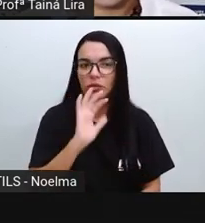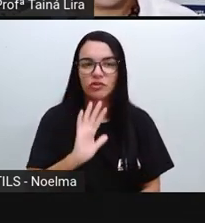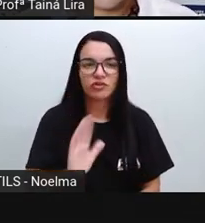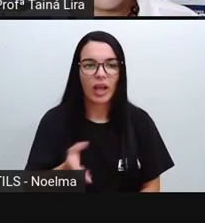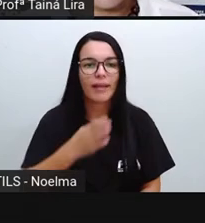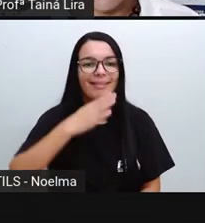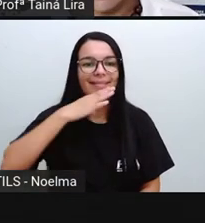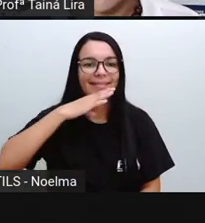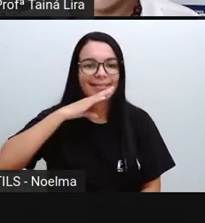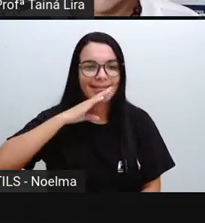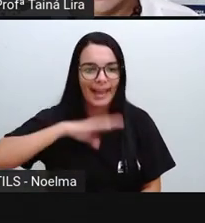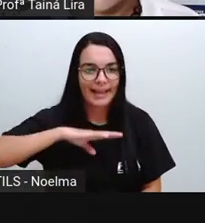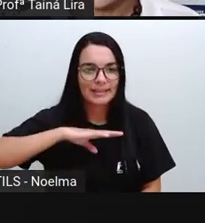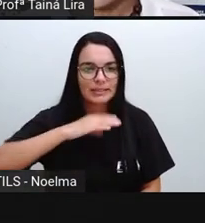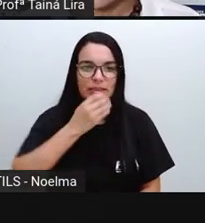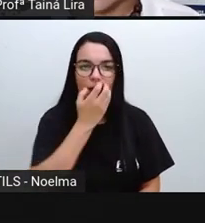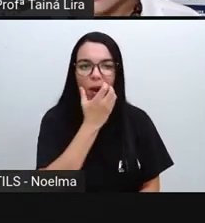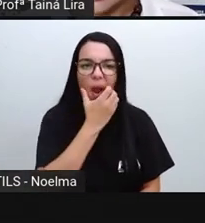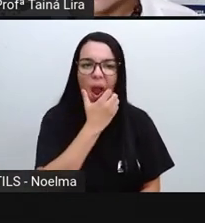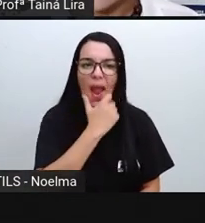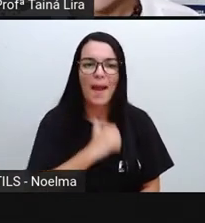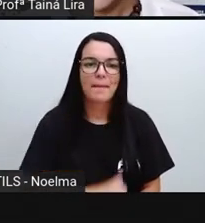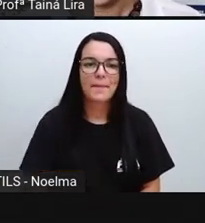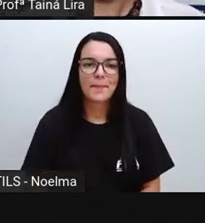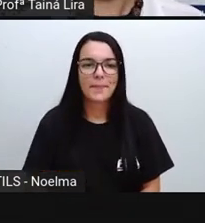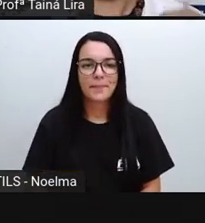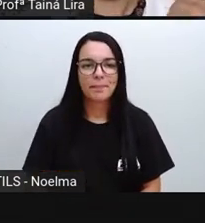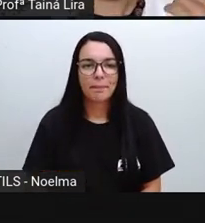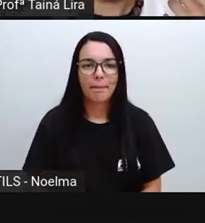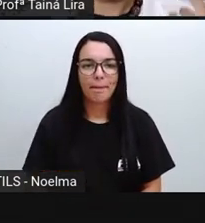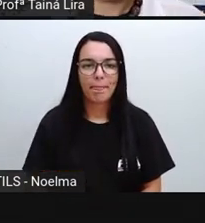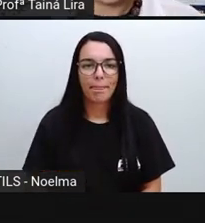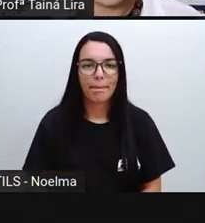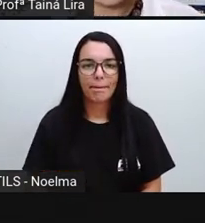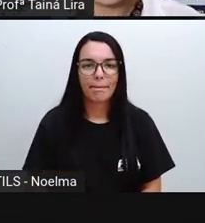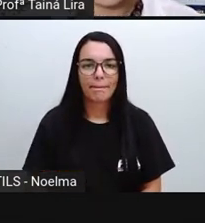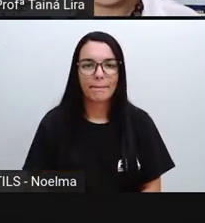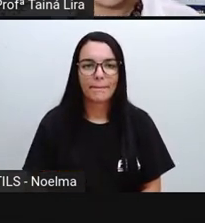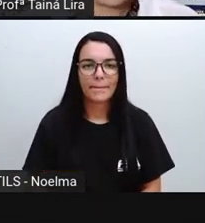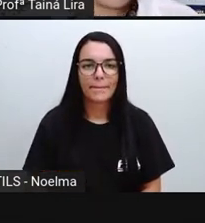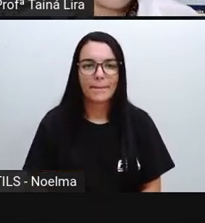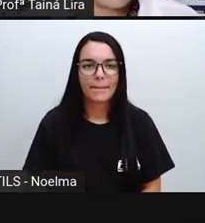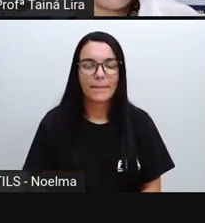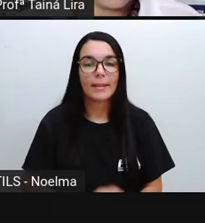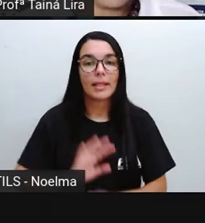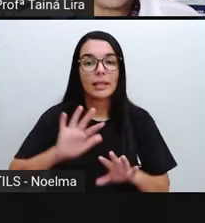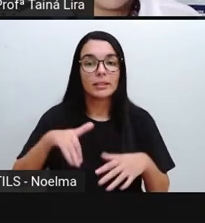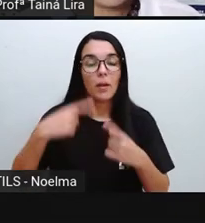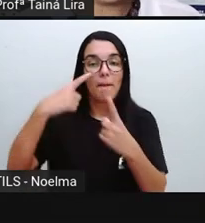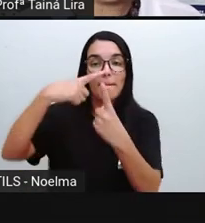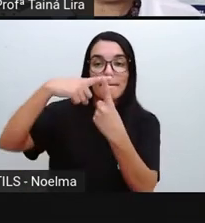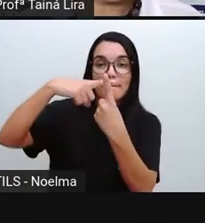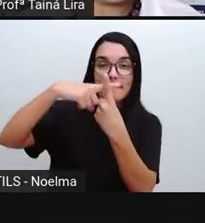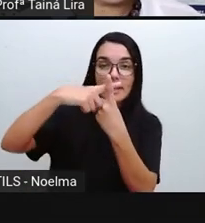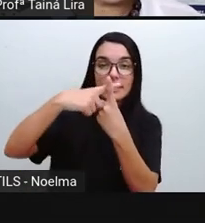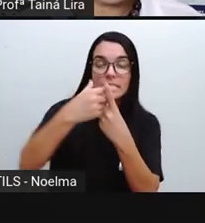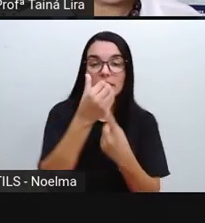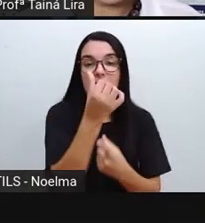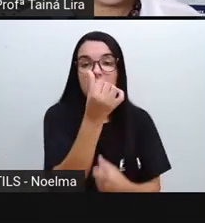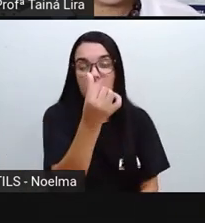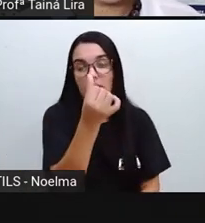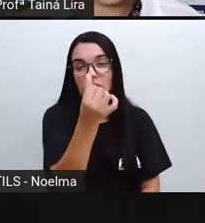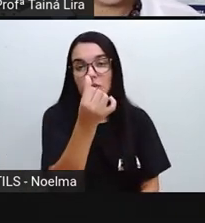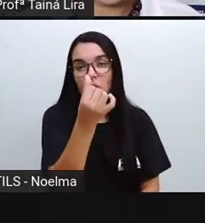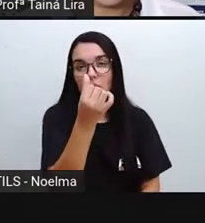eu já uso PM ou PME, certo? Aí, daqui a seis horas, ela vai usar de novo. Como é que eu descubro o